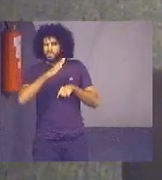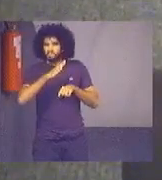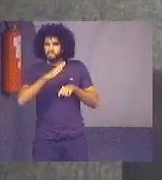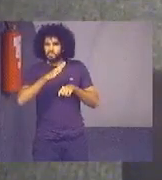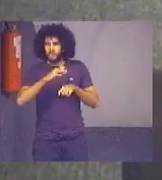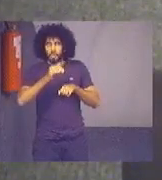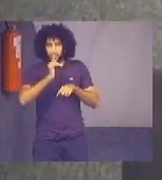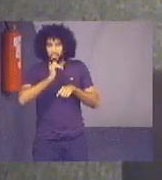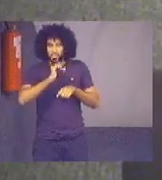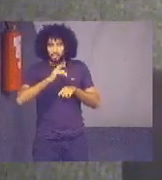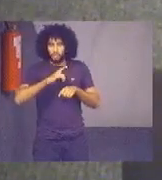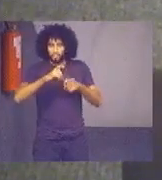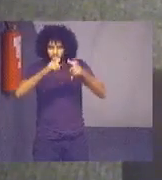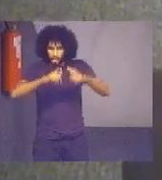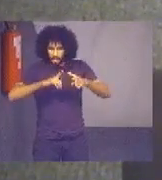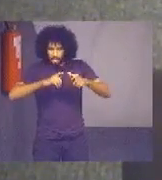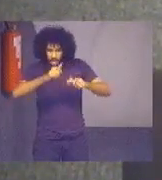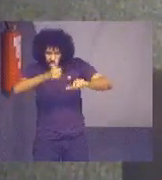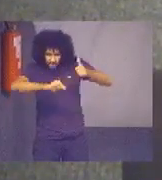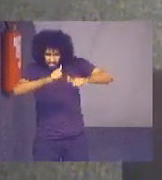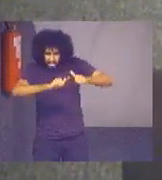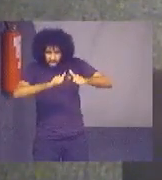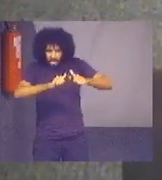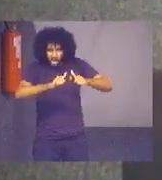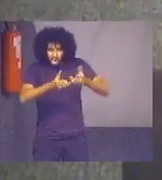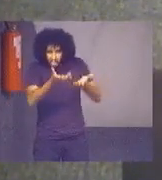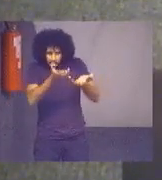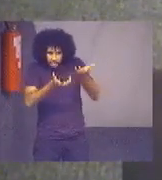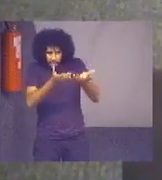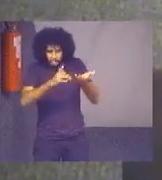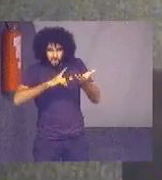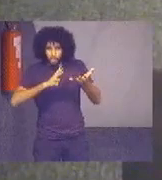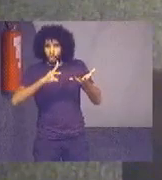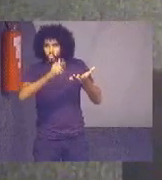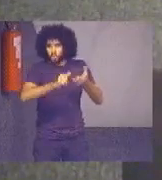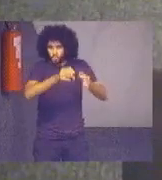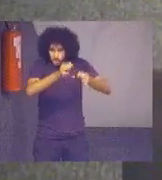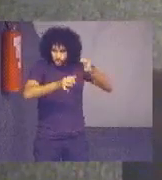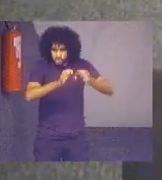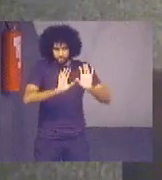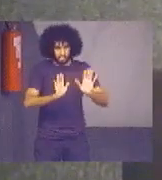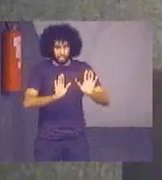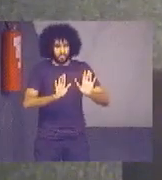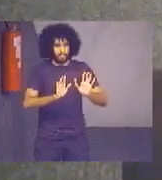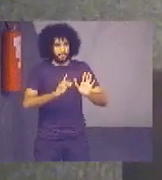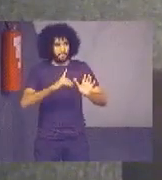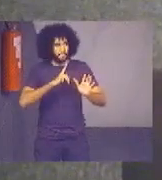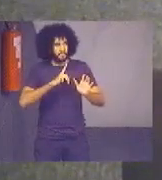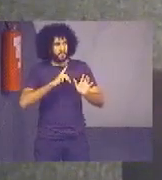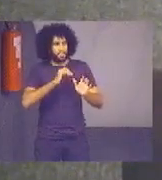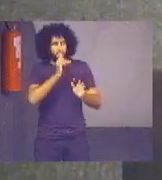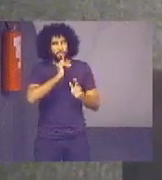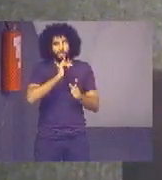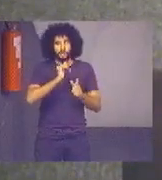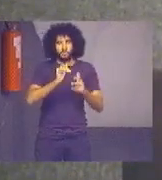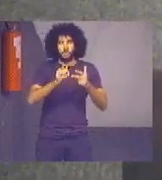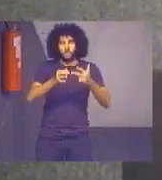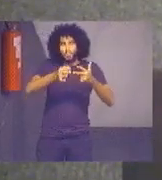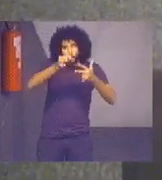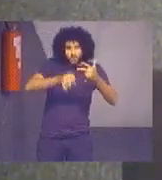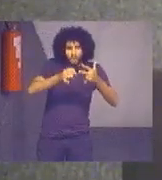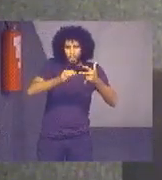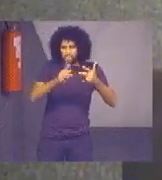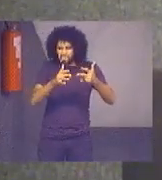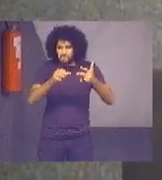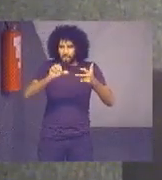das despesas que a gente apura no balanço, que não são todas as despesas do Poder Judiciário. A gente tem o Poder Judiciário, quase 90